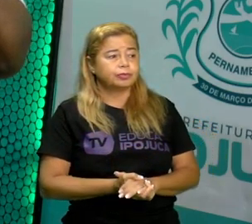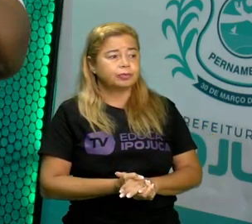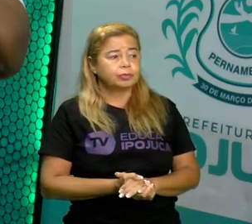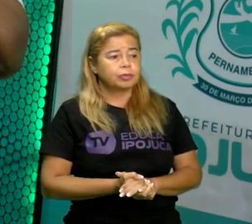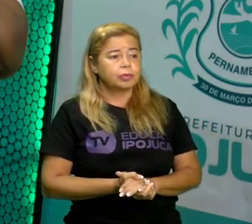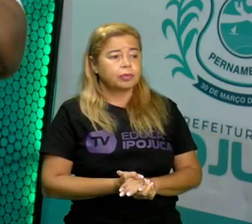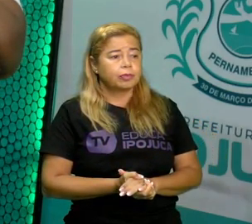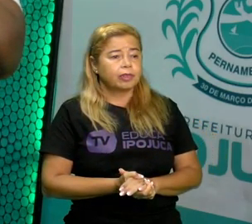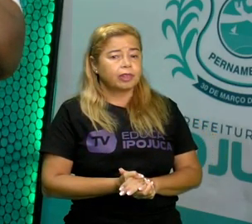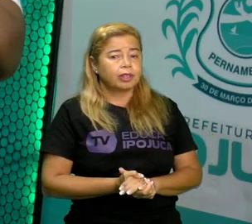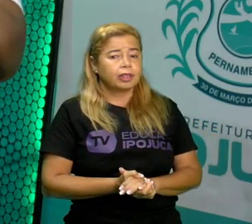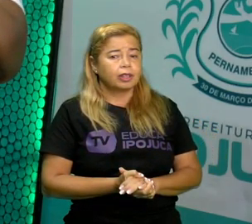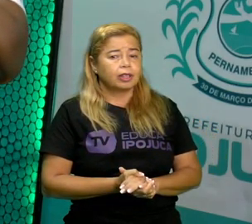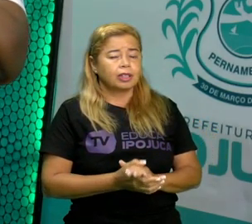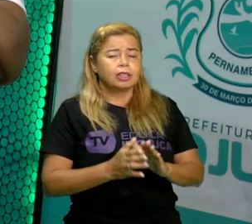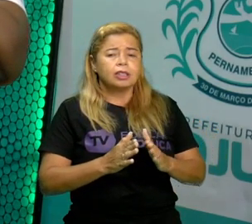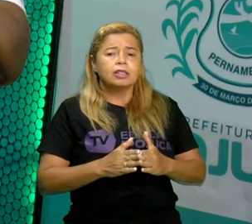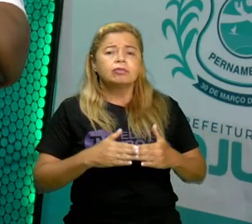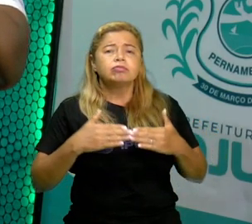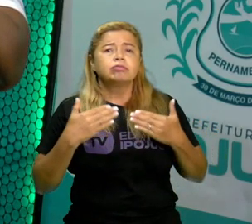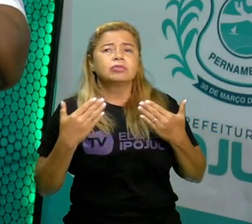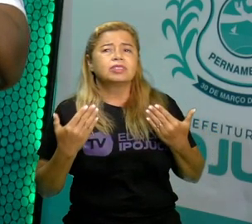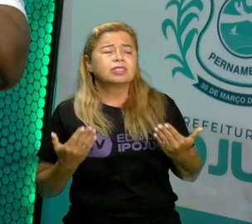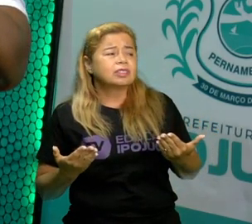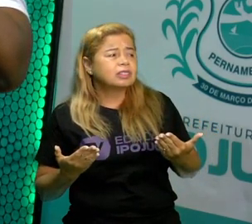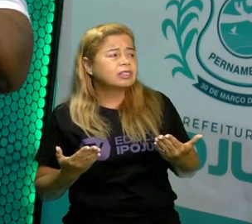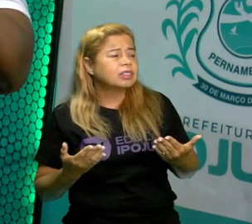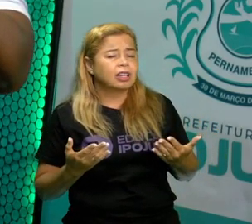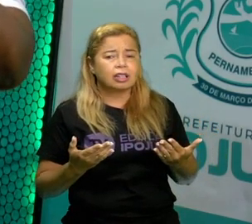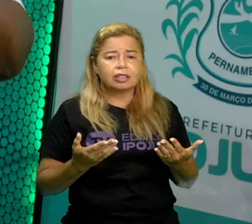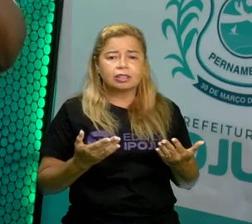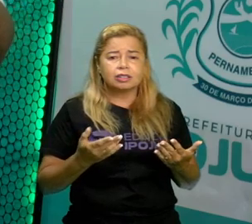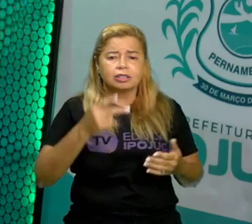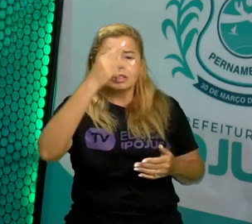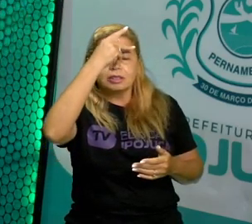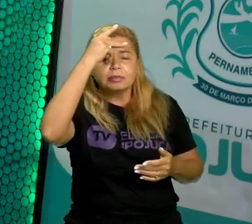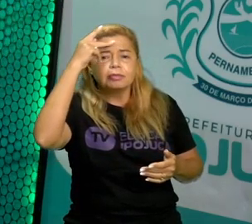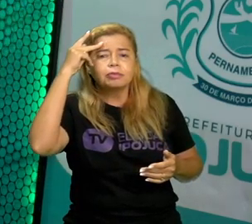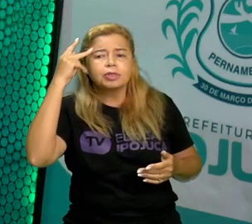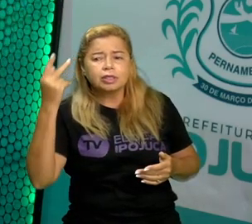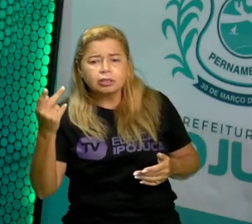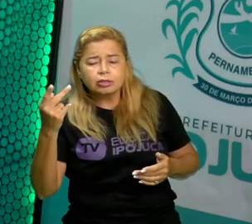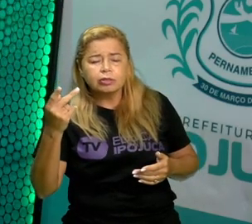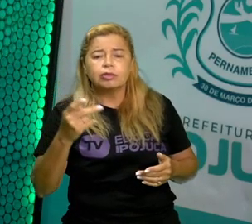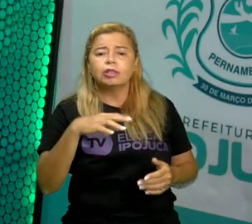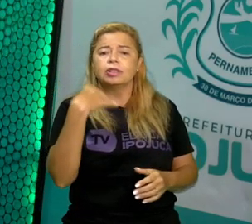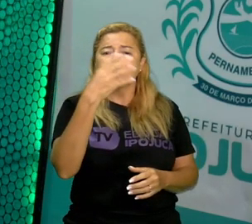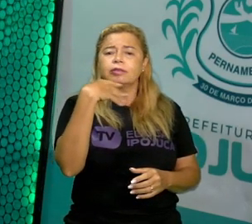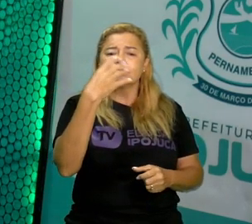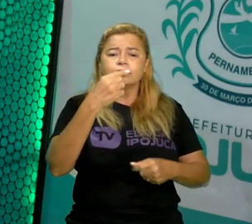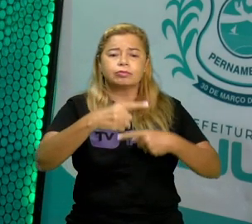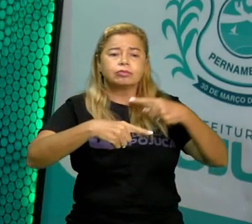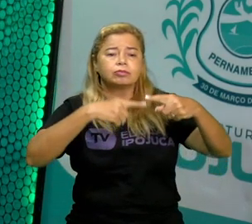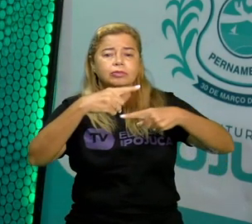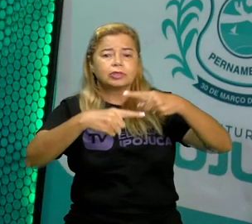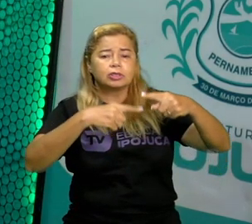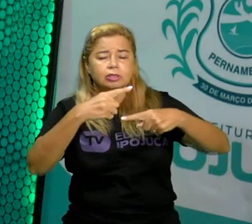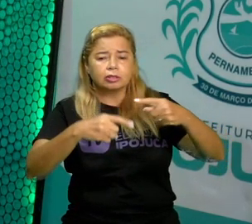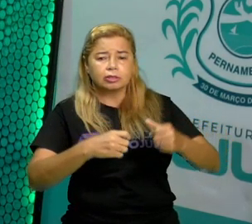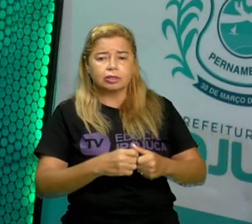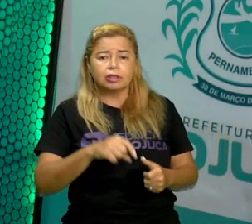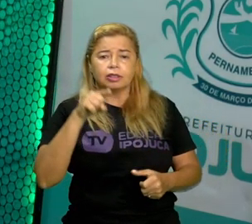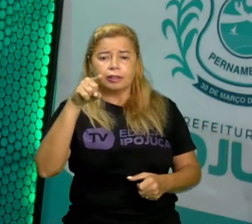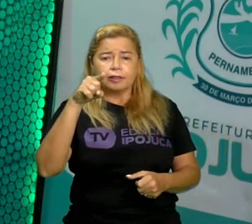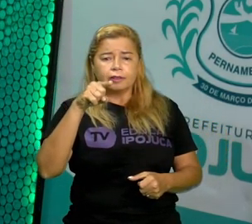Quem é o personagem principal dessa cantiga de roda? Vocês sabem?